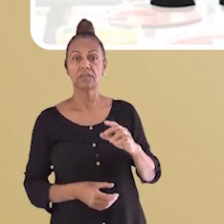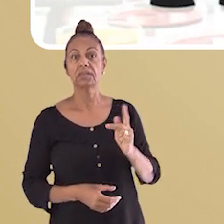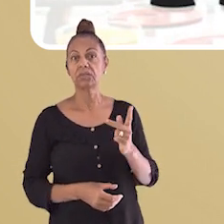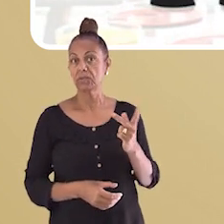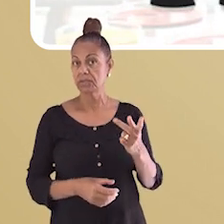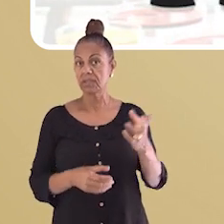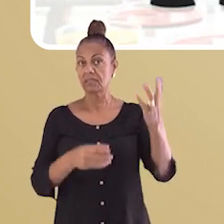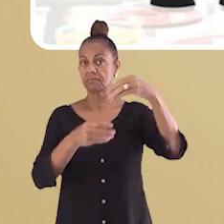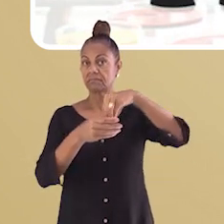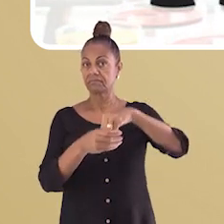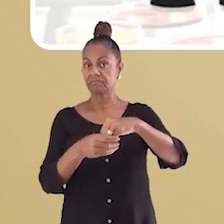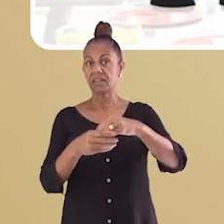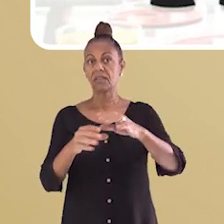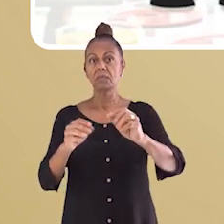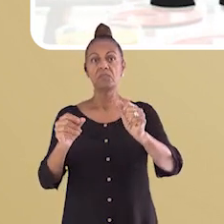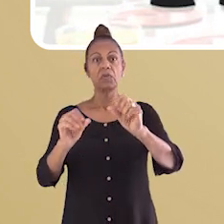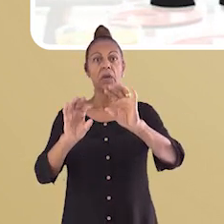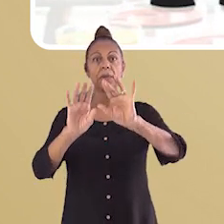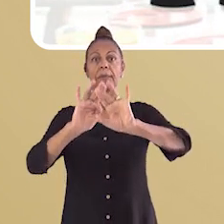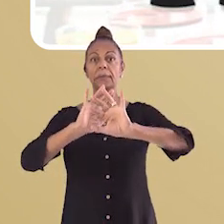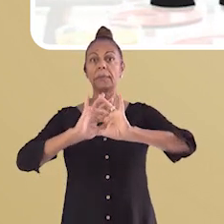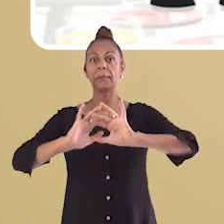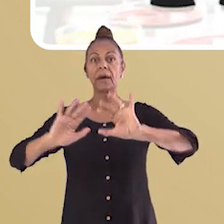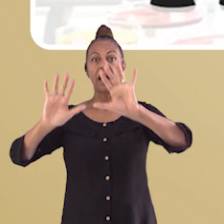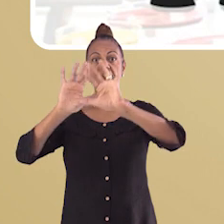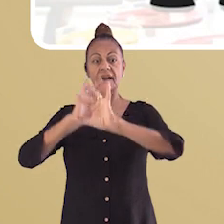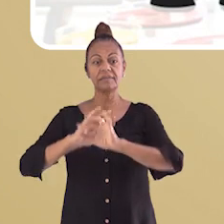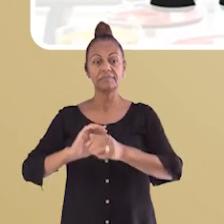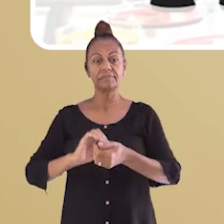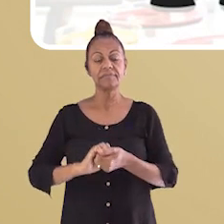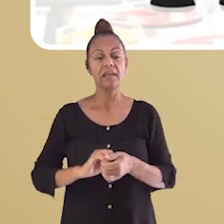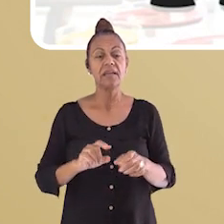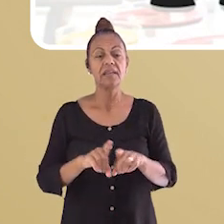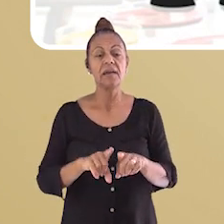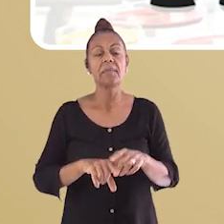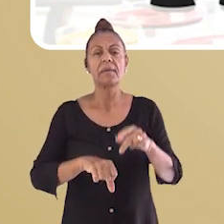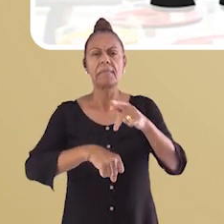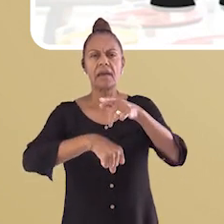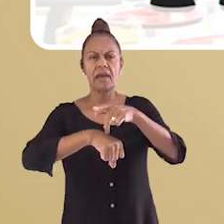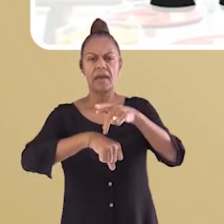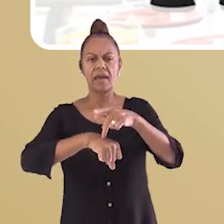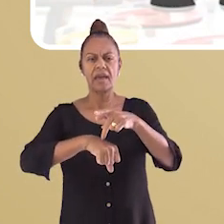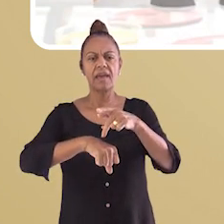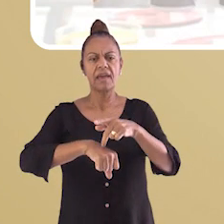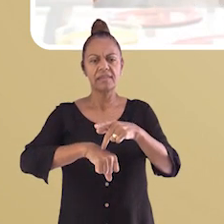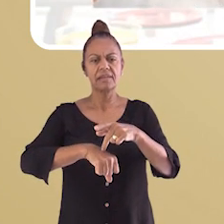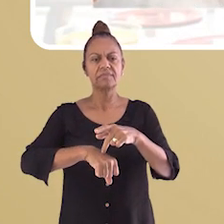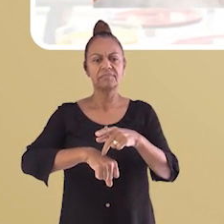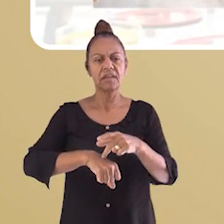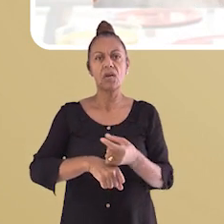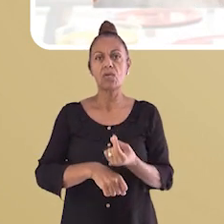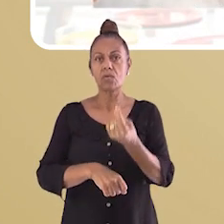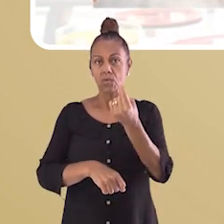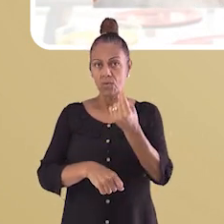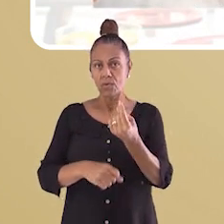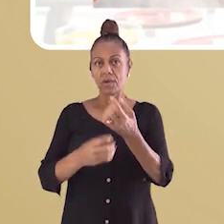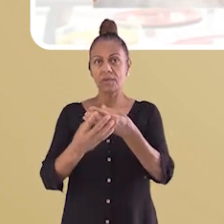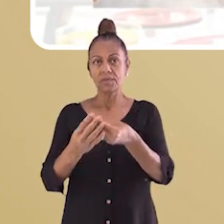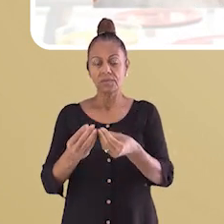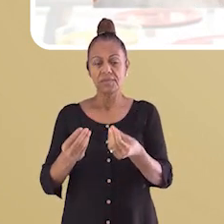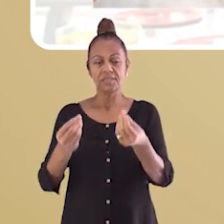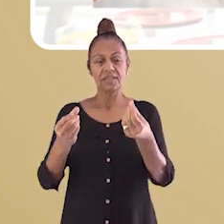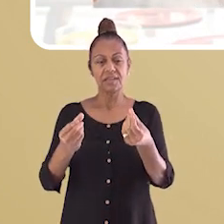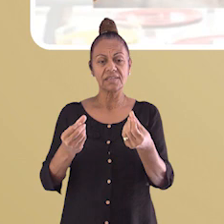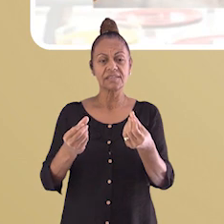substância pura é a pedra de diamante. Ela é formada por uma única substância. As misturas podem ser homogêneas ou